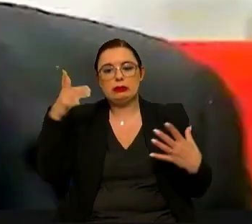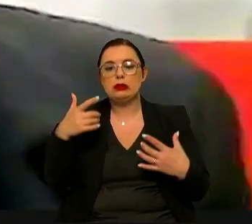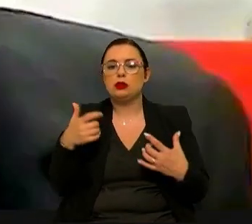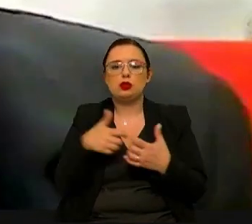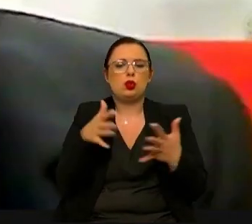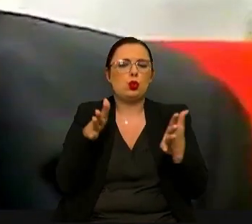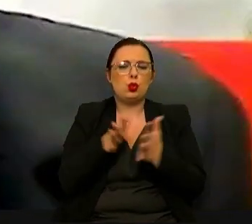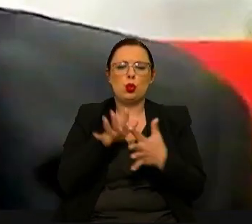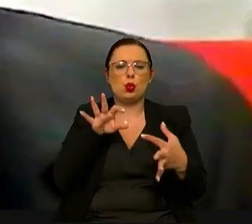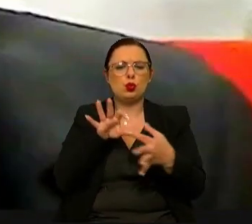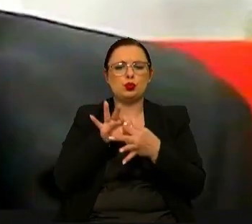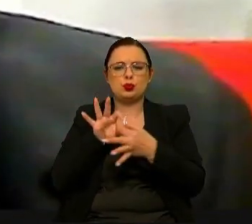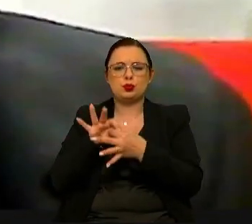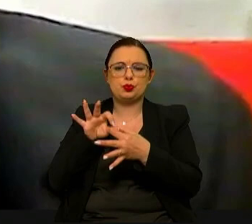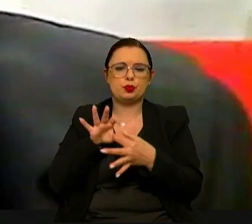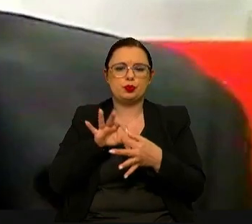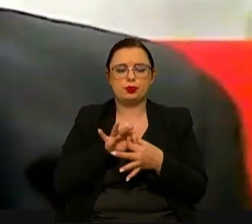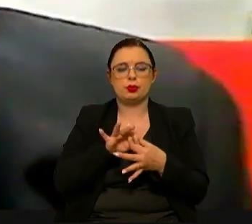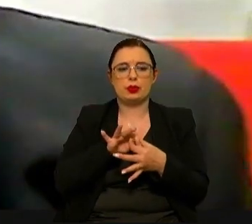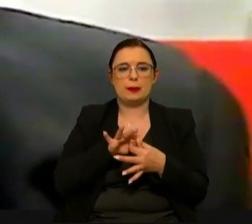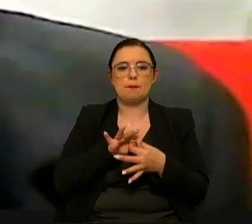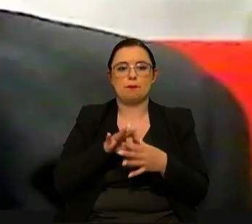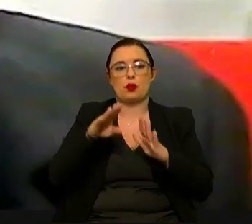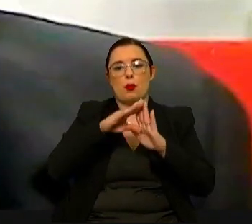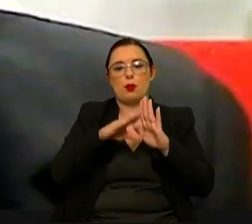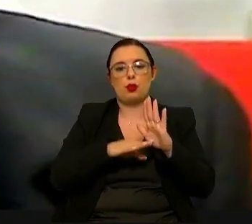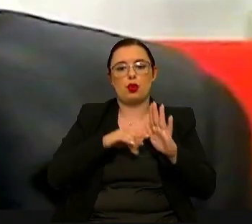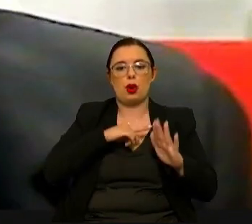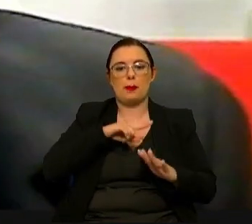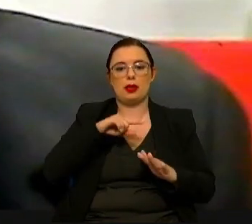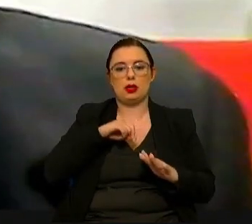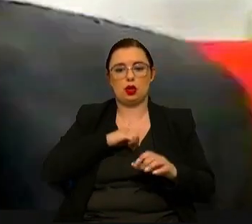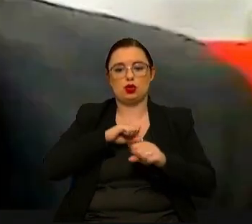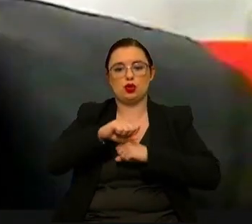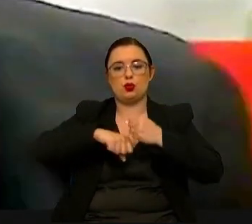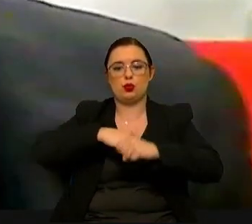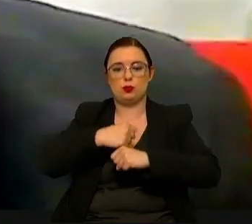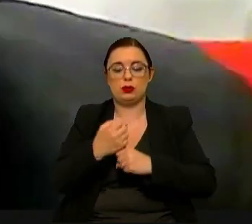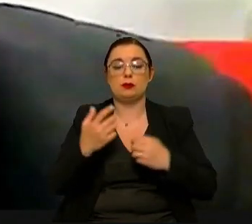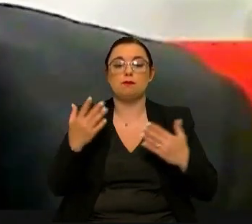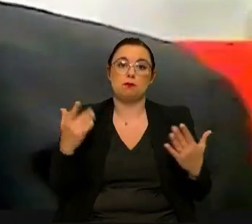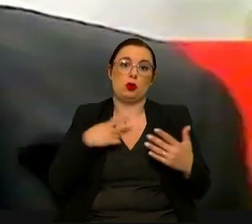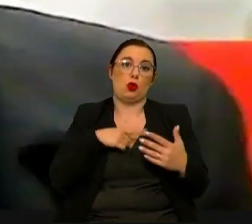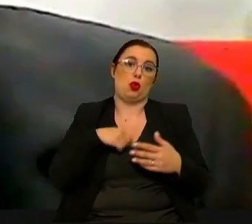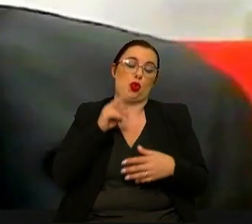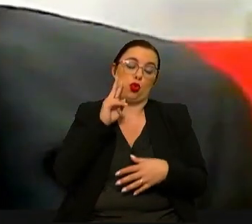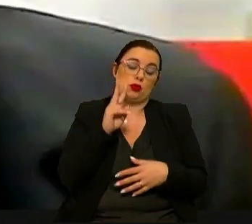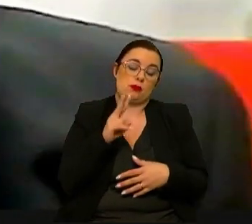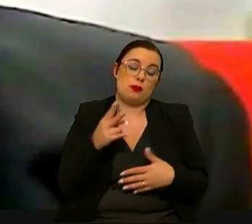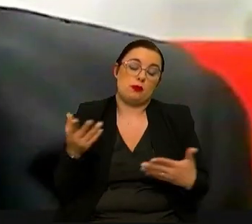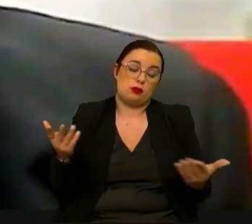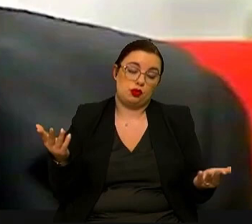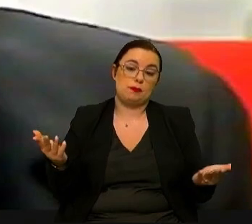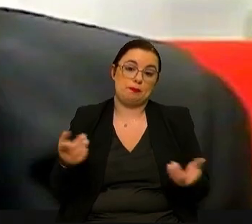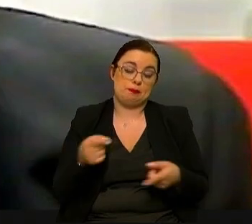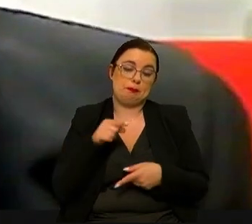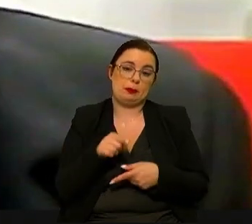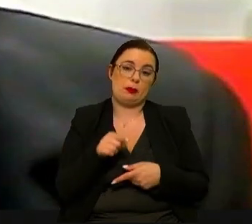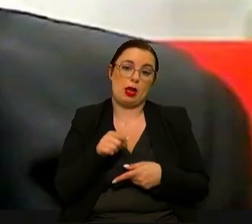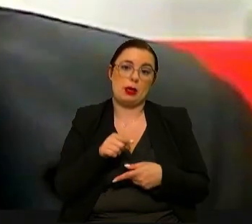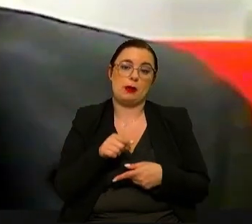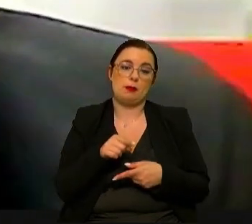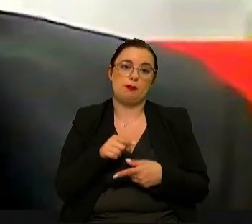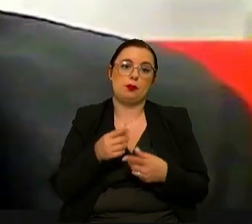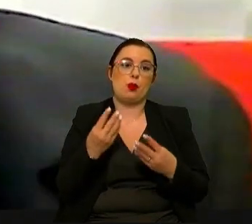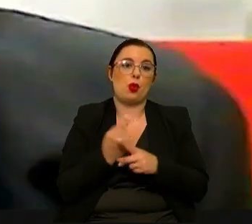estão tão ligadas ao nosso programa mobilizador. E vemos, obviamente, aí também uma